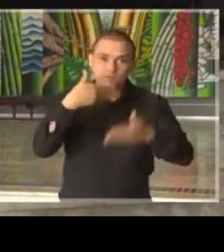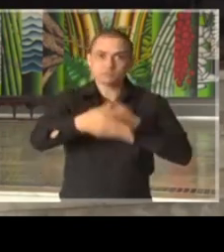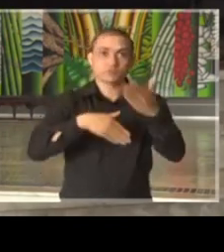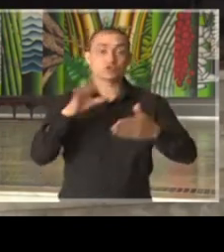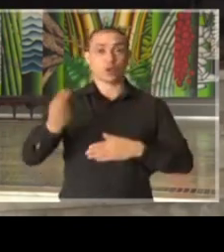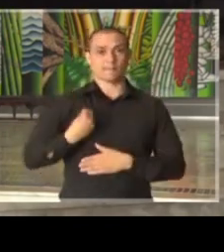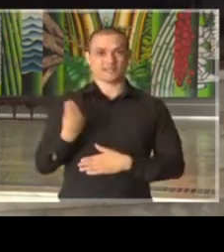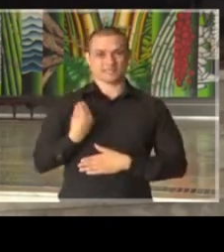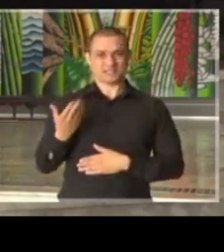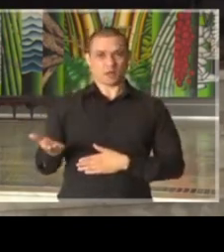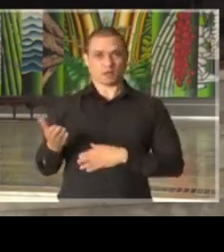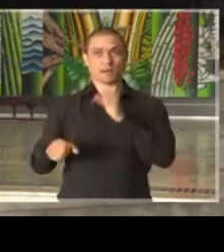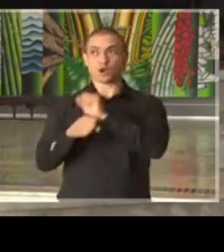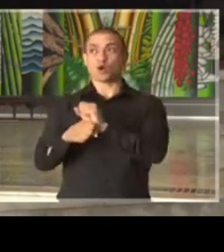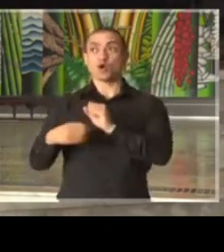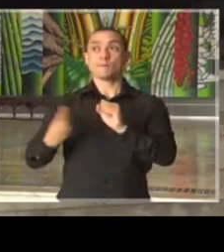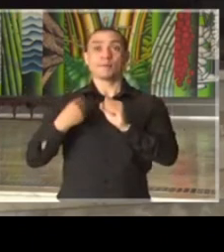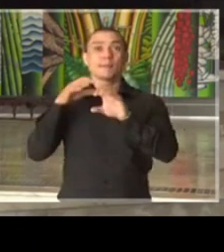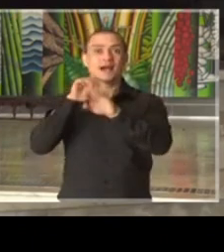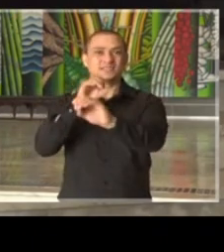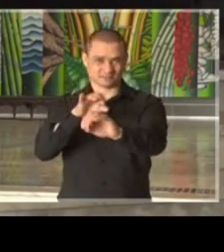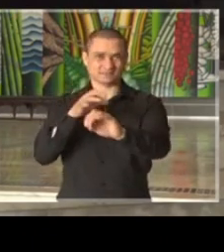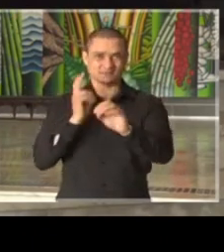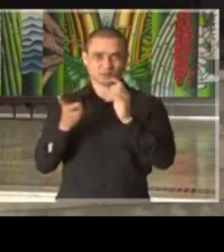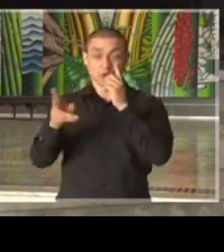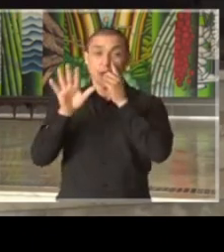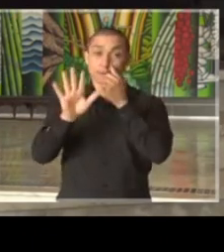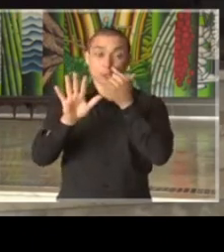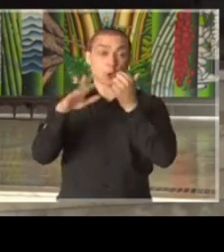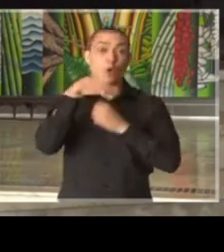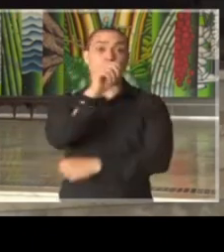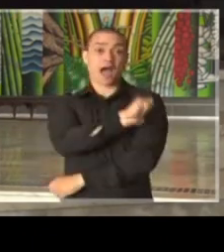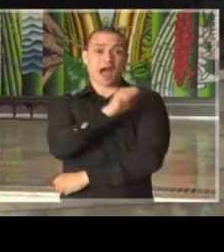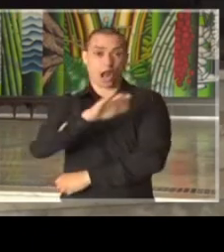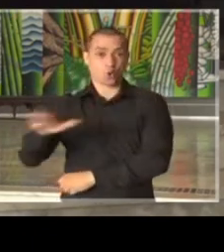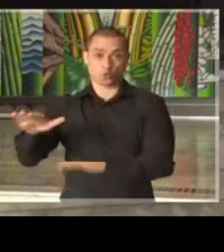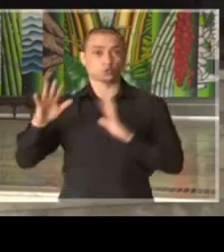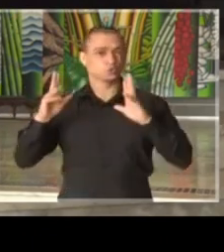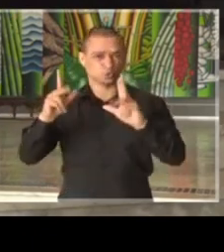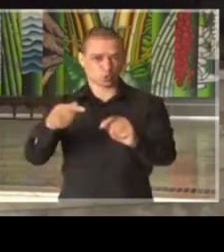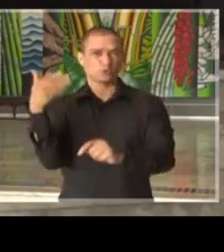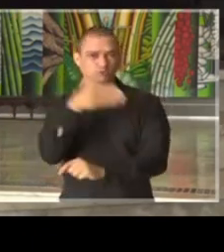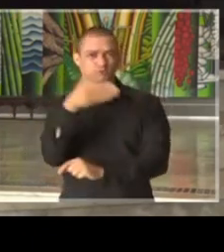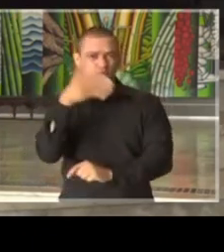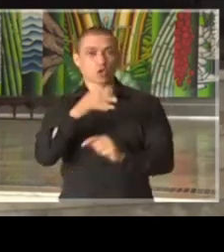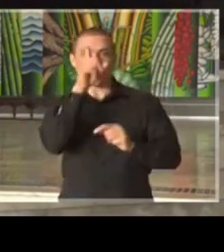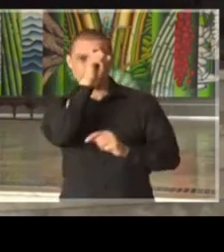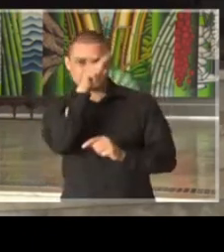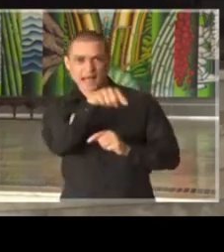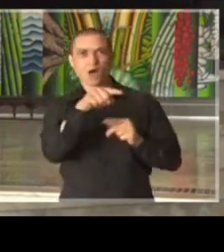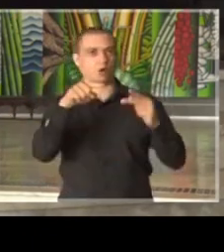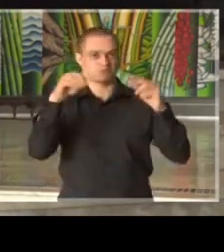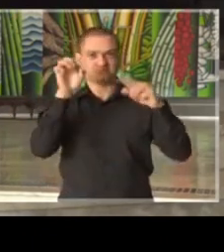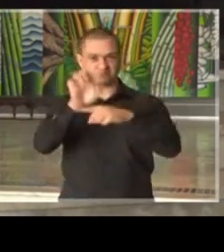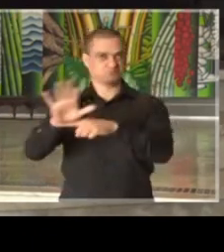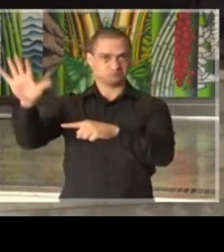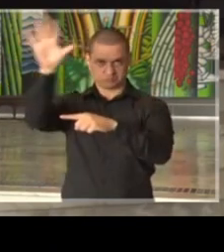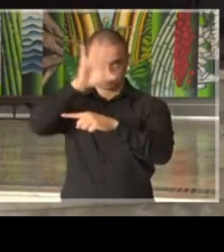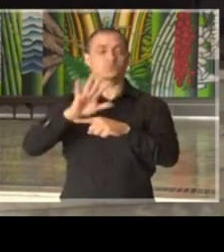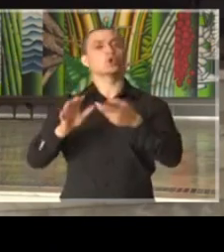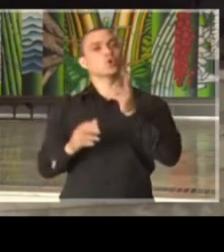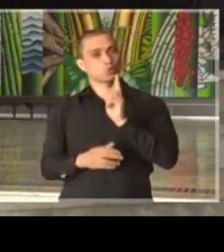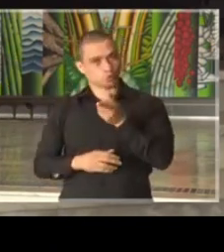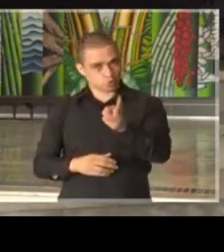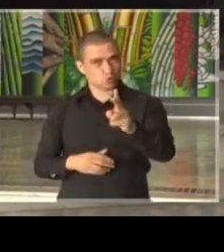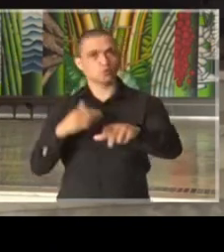presencial de aprendizado e continuam à distância. Mas todos os alunos que frequentam hospitais nos seus estágios continuam